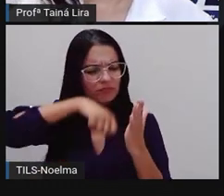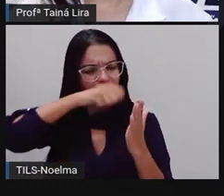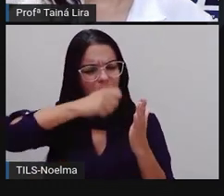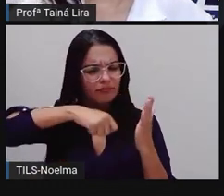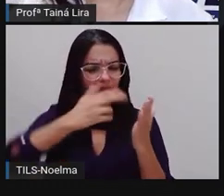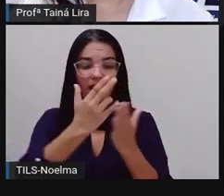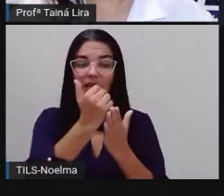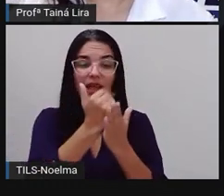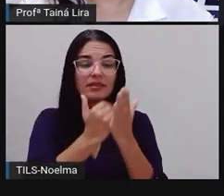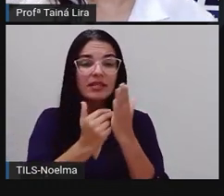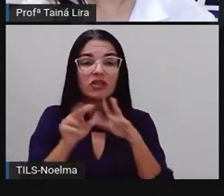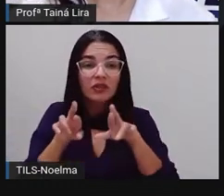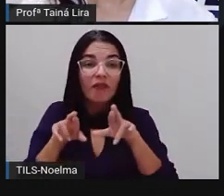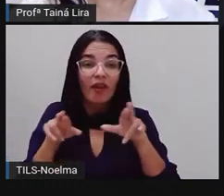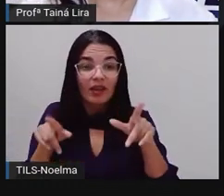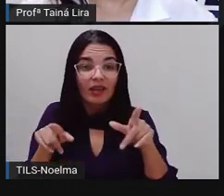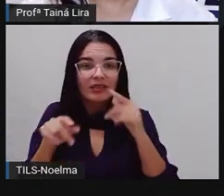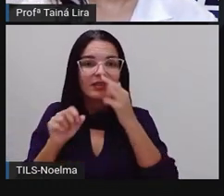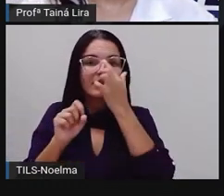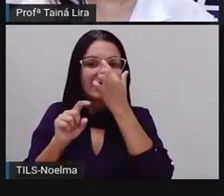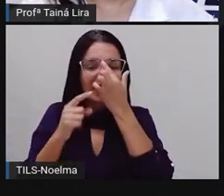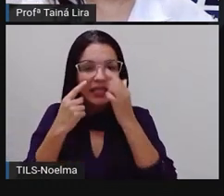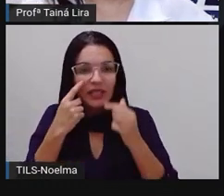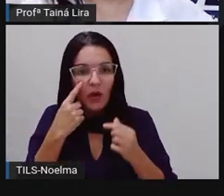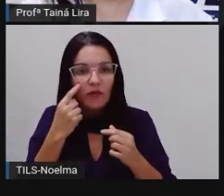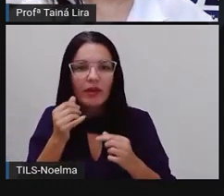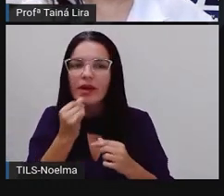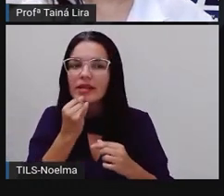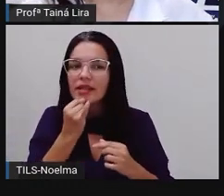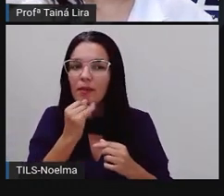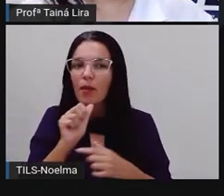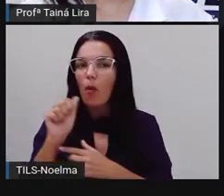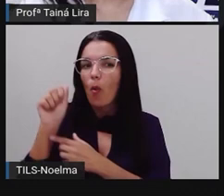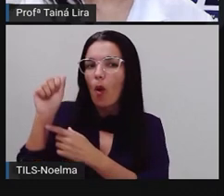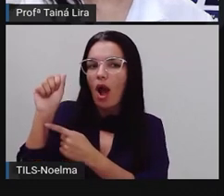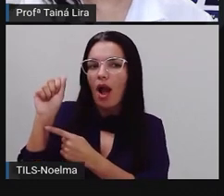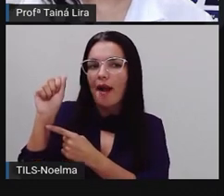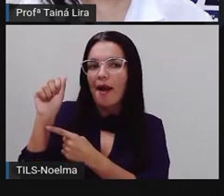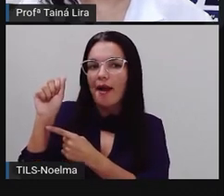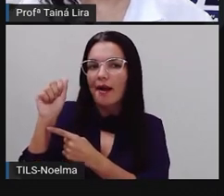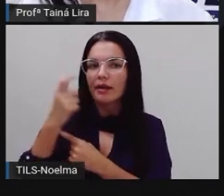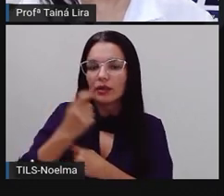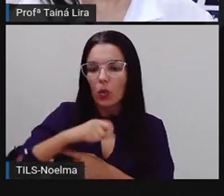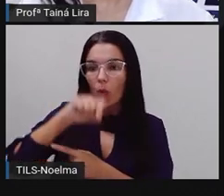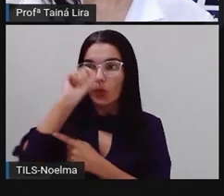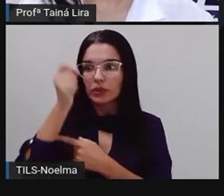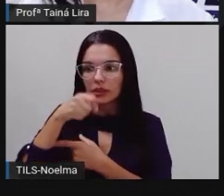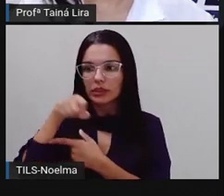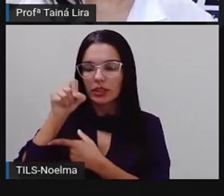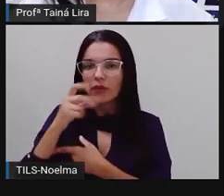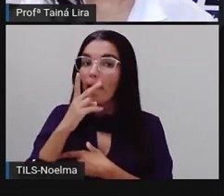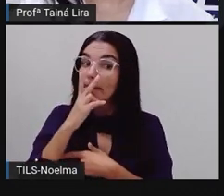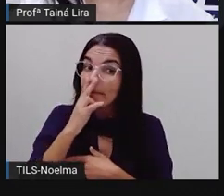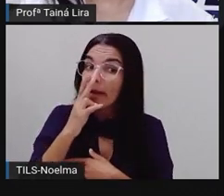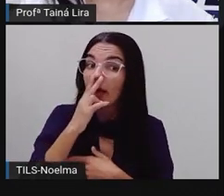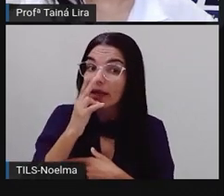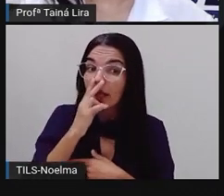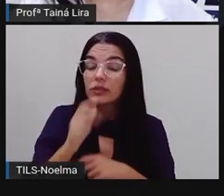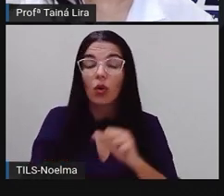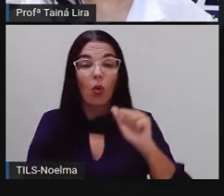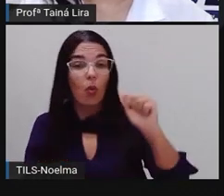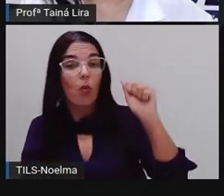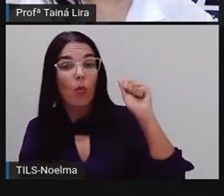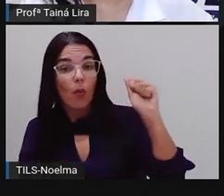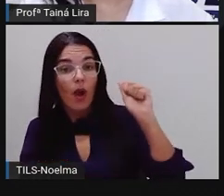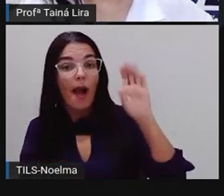pouco diferente. Então, ó, esse A, por exemplo, esse A aqui, cursivo, ele é muito parecido, né,